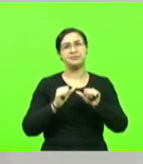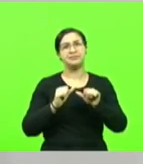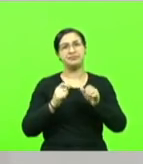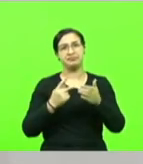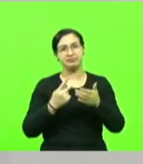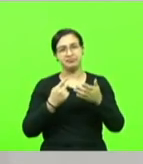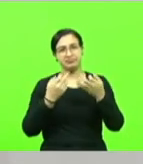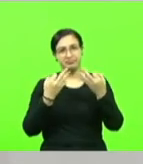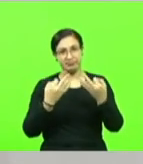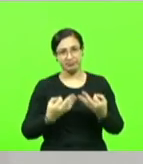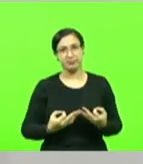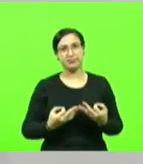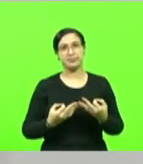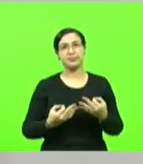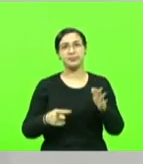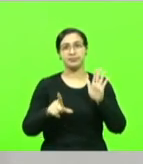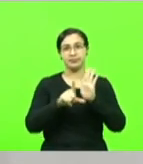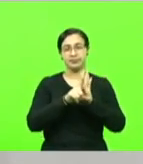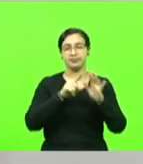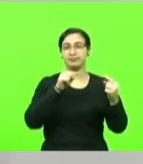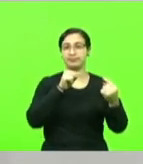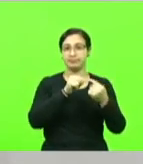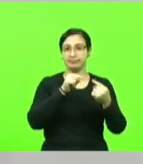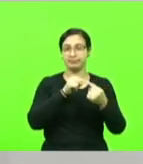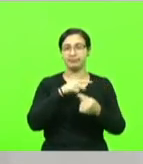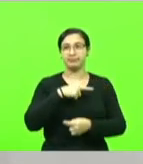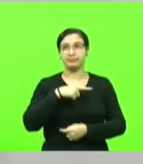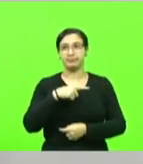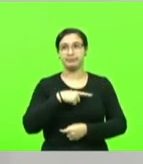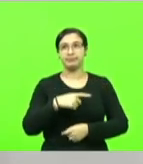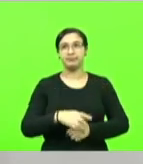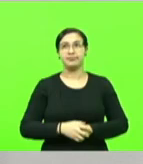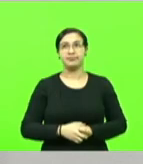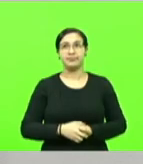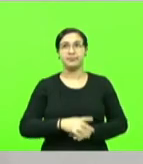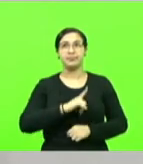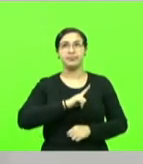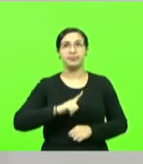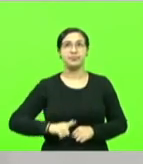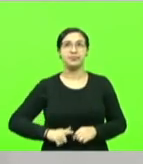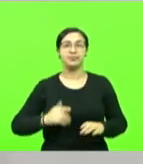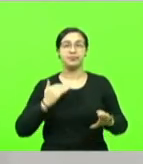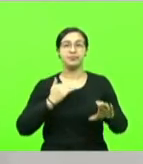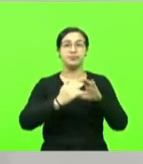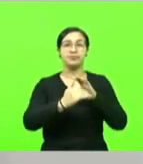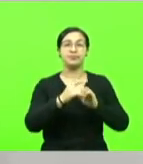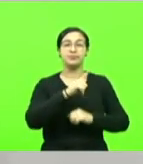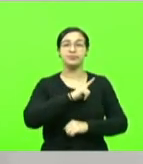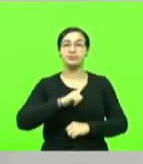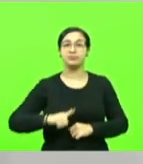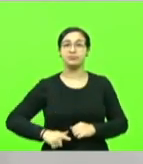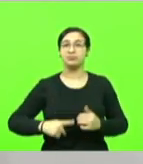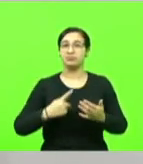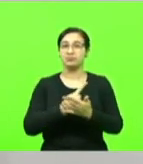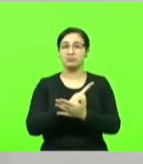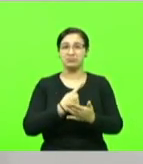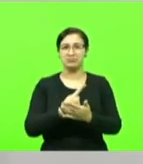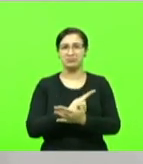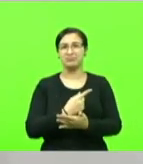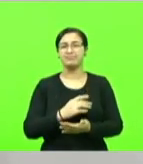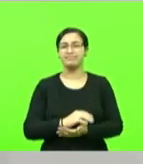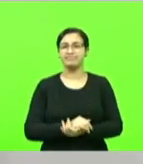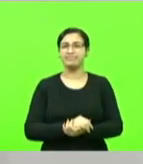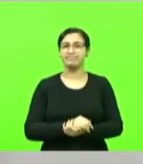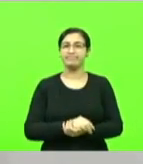estabelecido em lei. Então, o próprio governo dessa casa manda um projeto irregular. E a nossa emenda